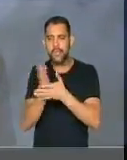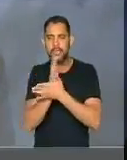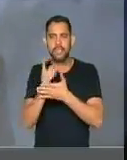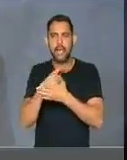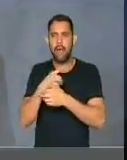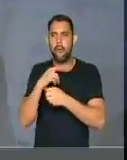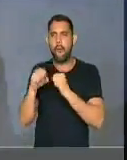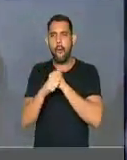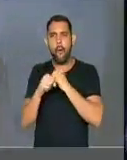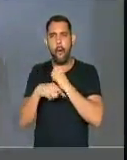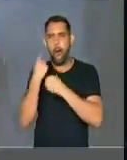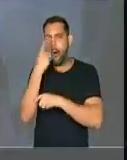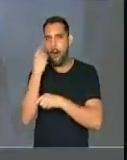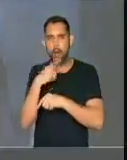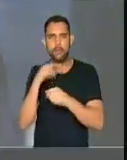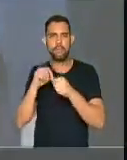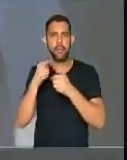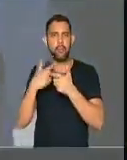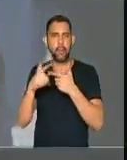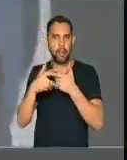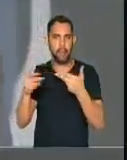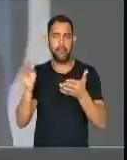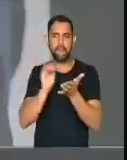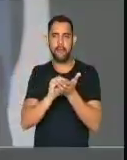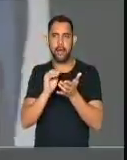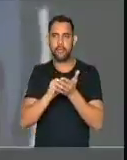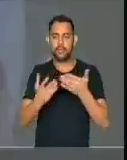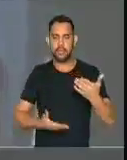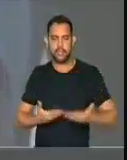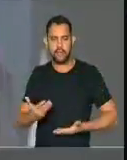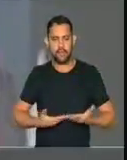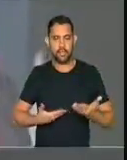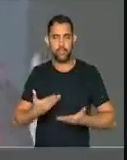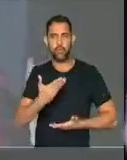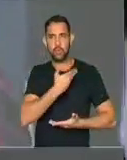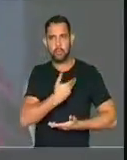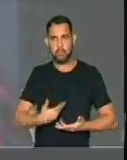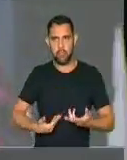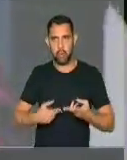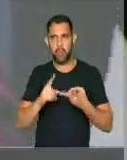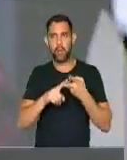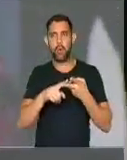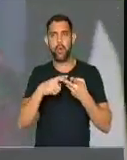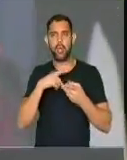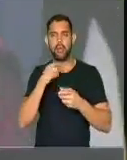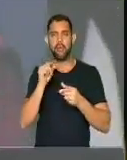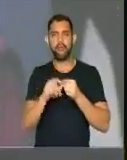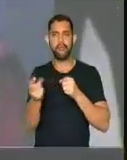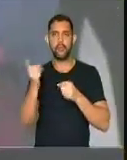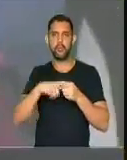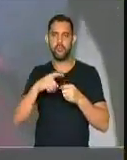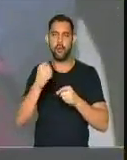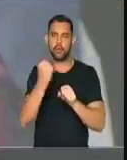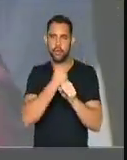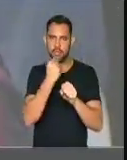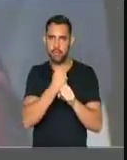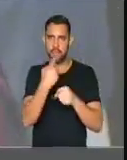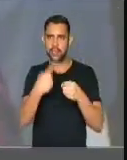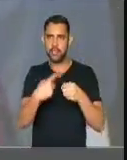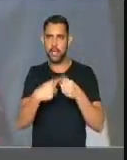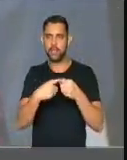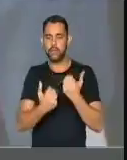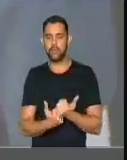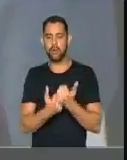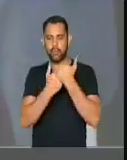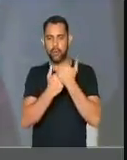duras horas de desestabilização, falta de serviços básicos e reconstrução. Nossa solidariedade